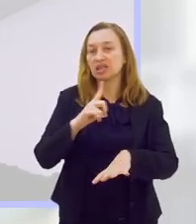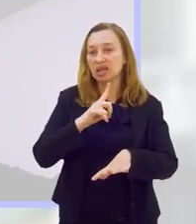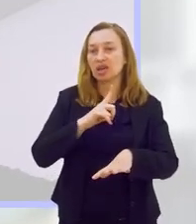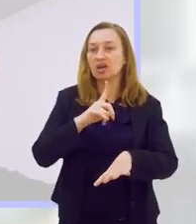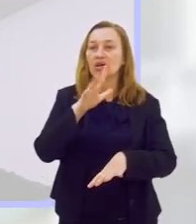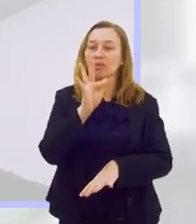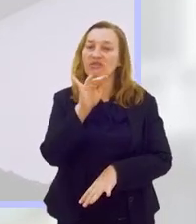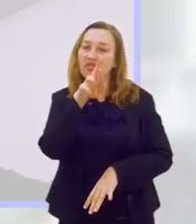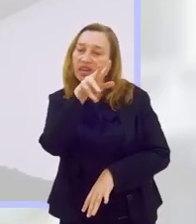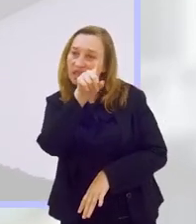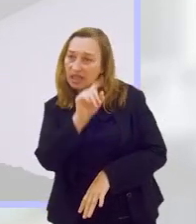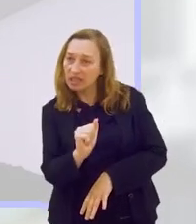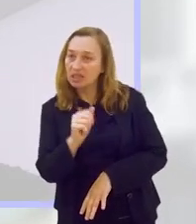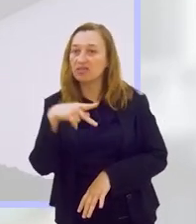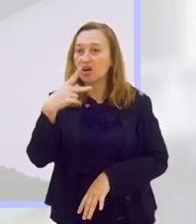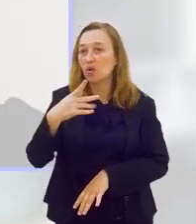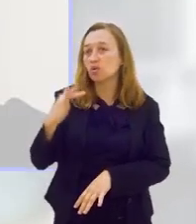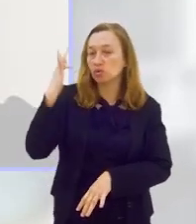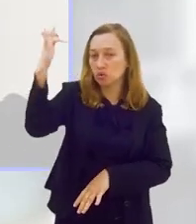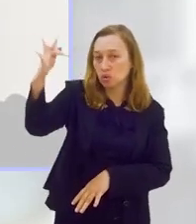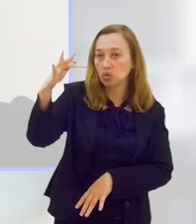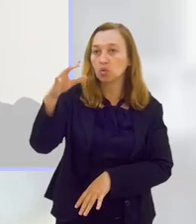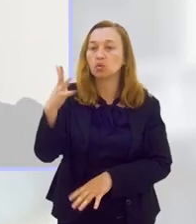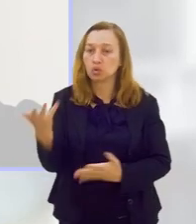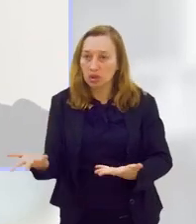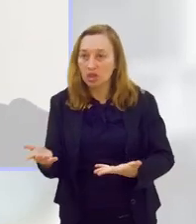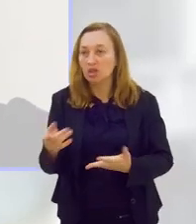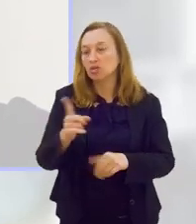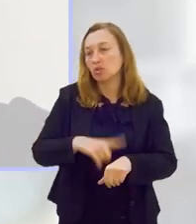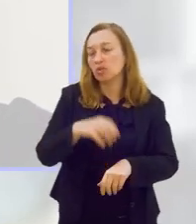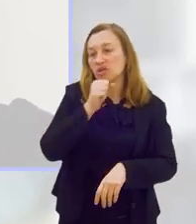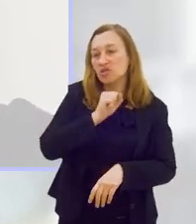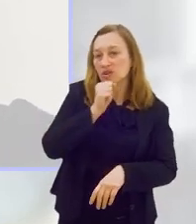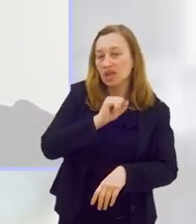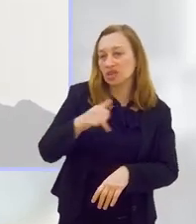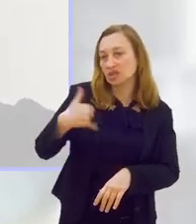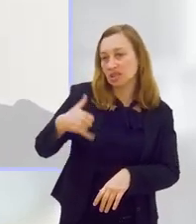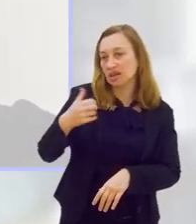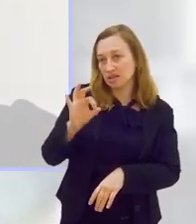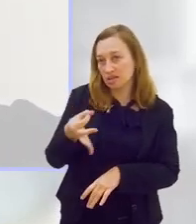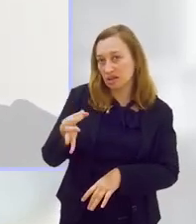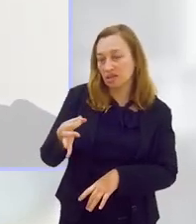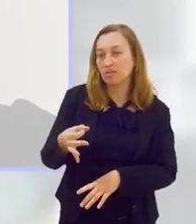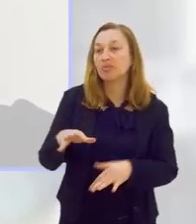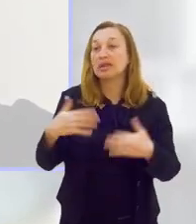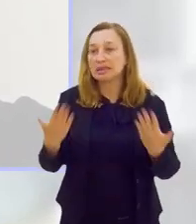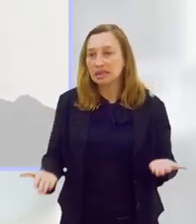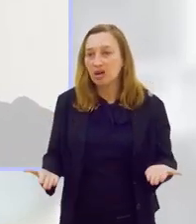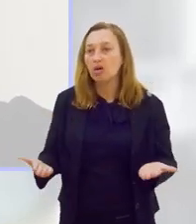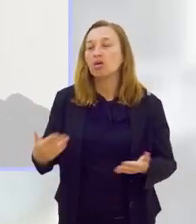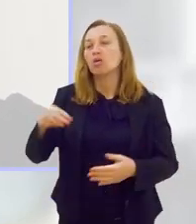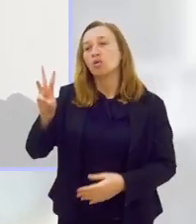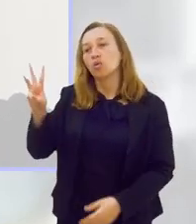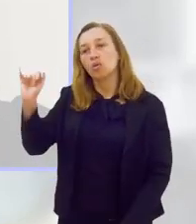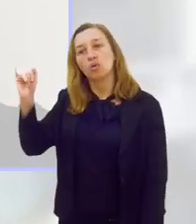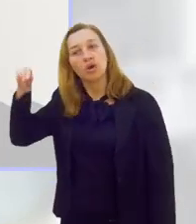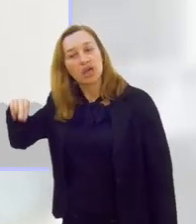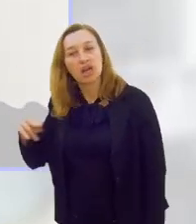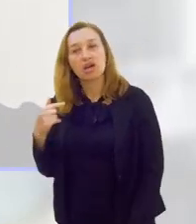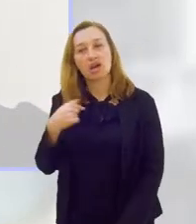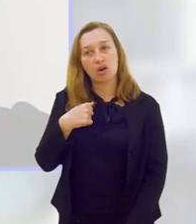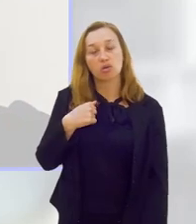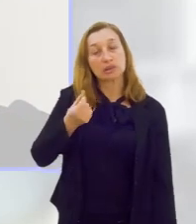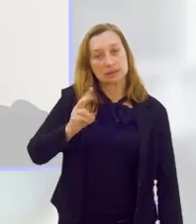idade. Então, eu, William, sempre vou indicar